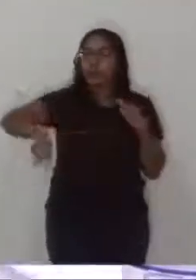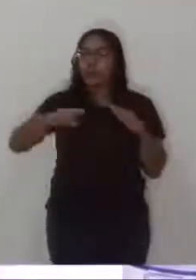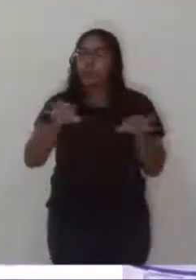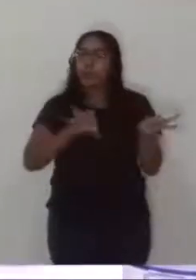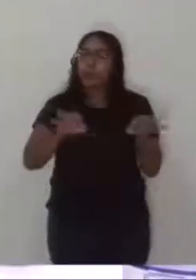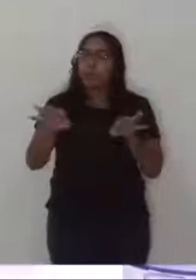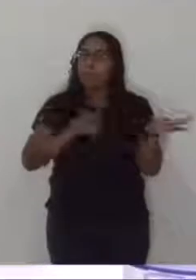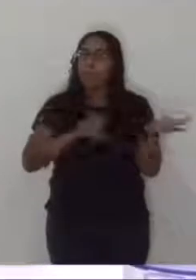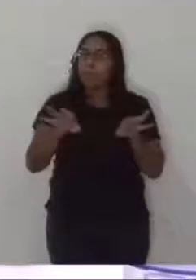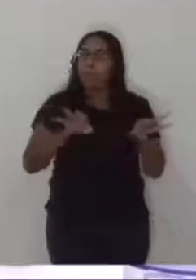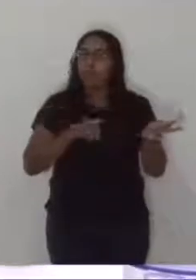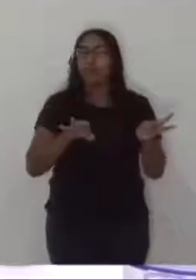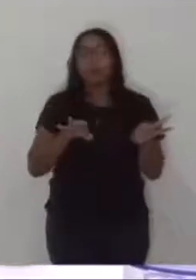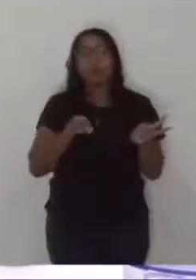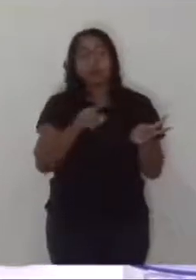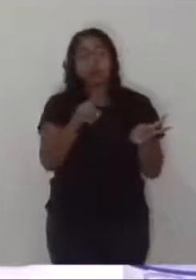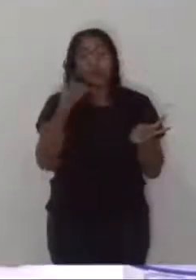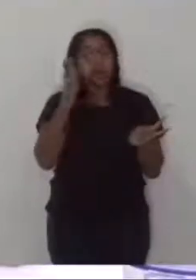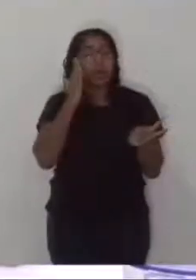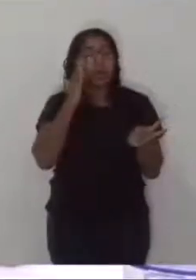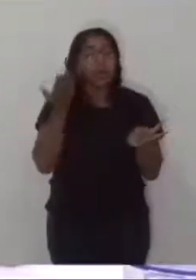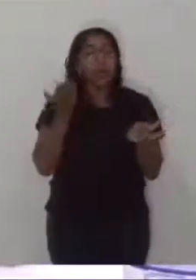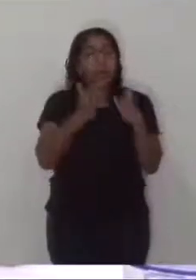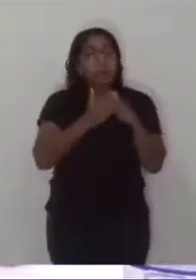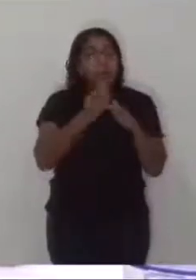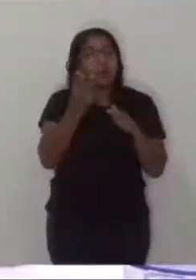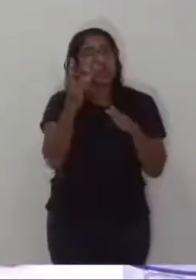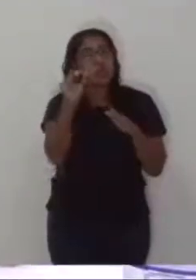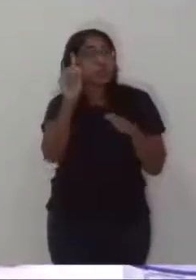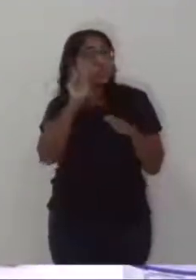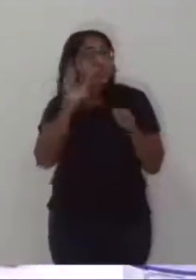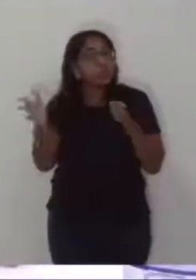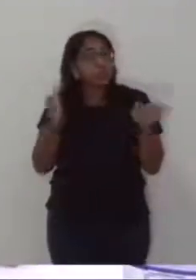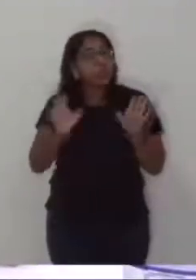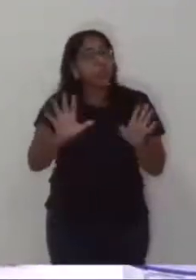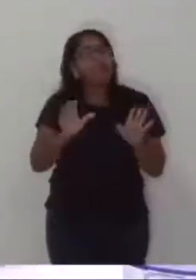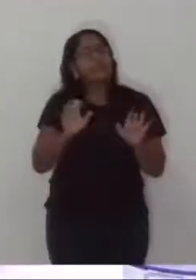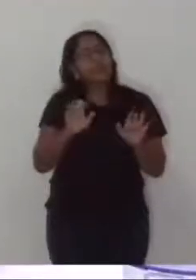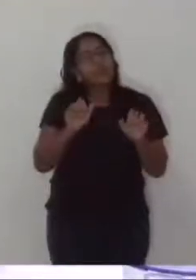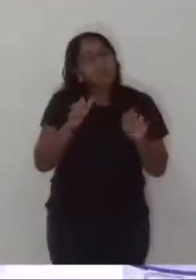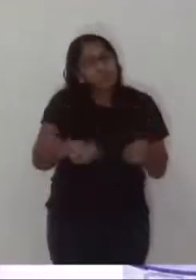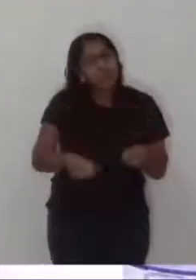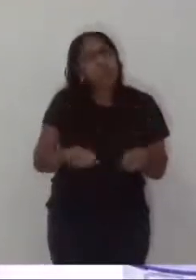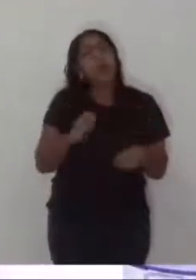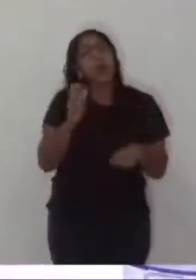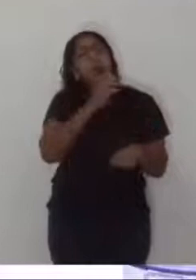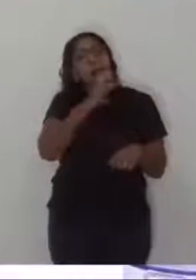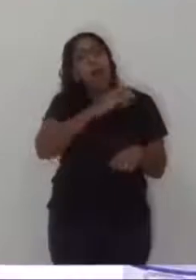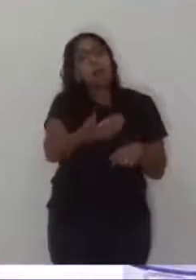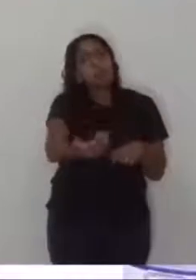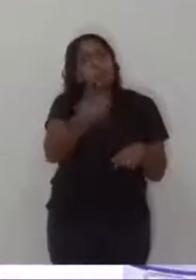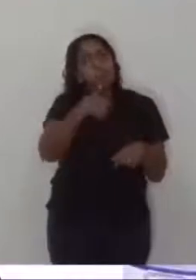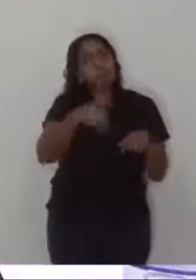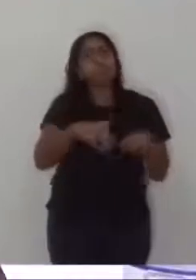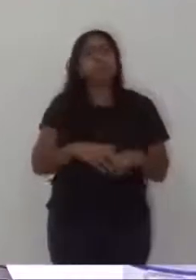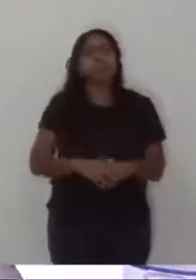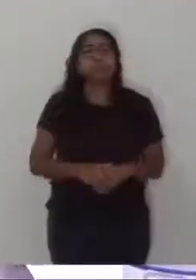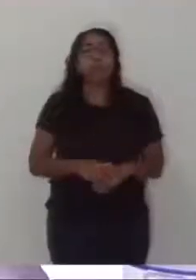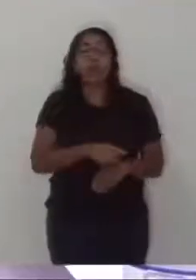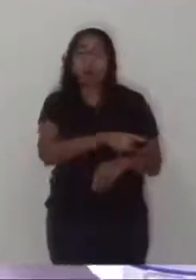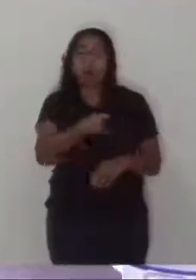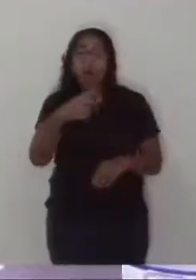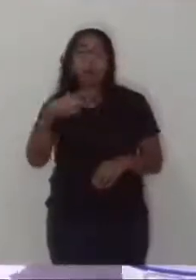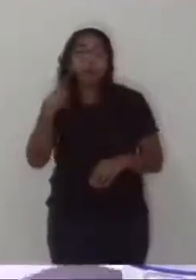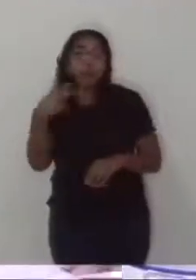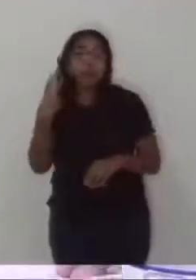e espero que possa ser atendido em caráter de urgência. e queria ter a aprovação de todos